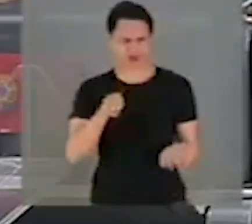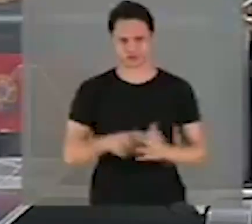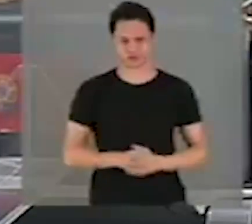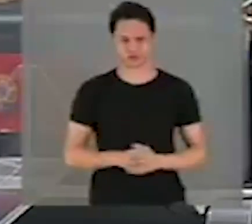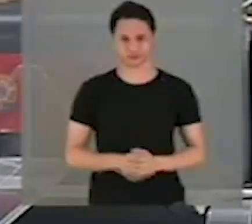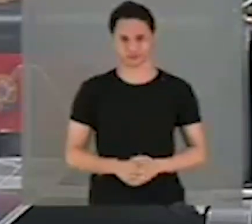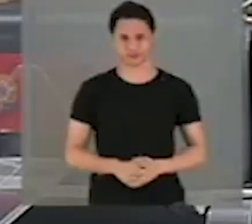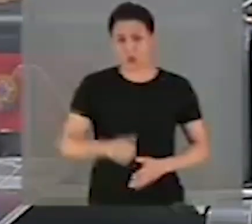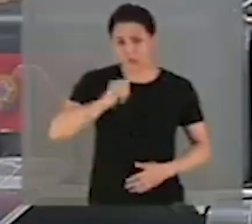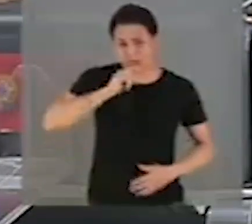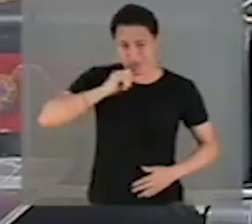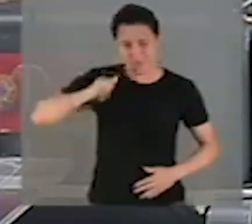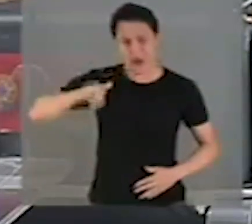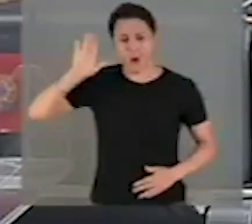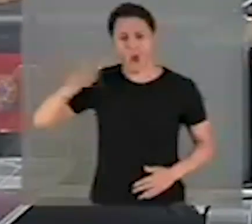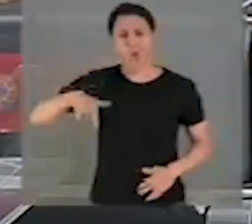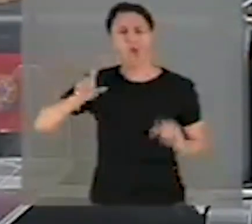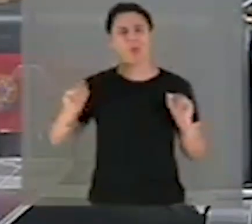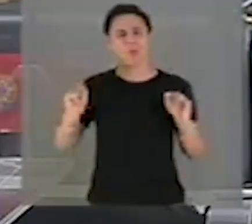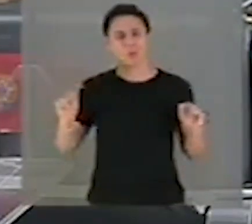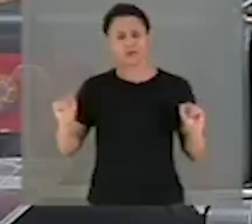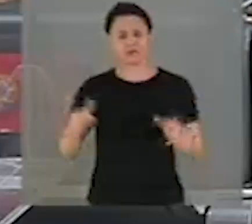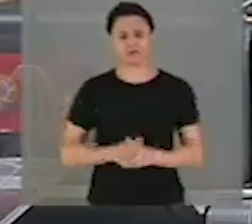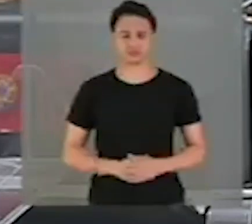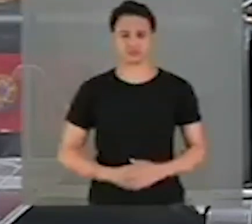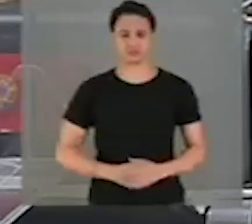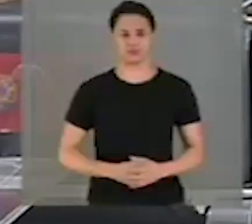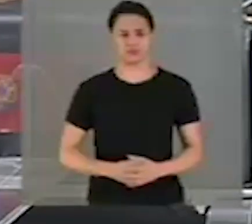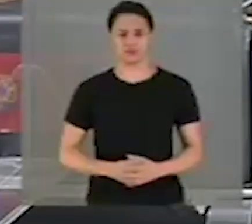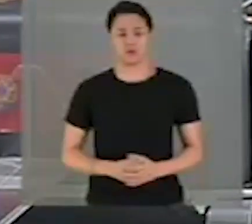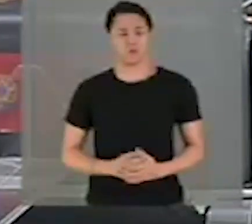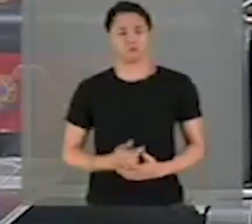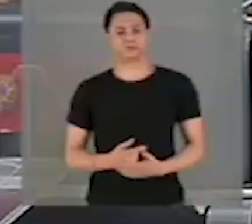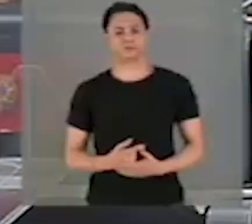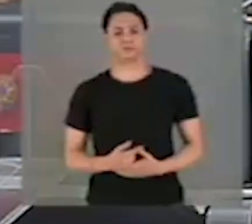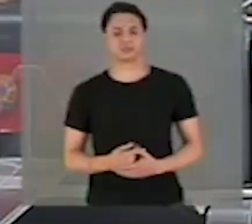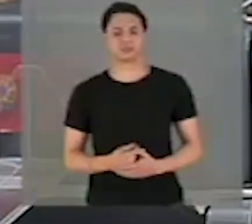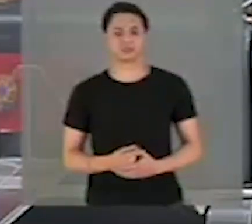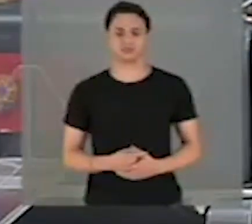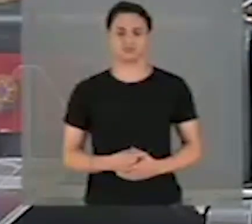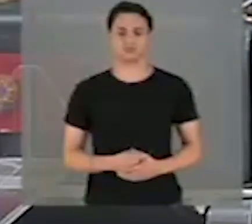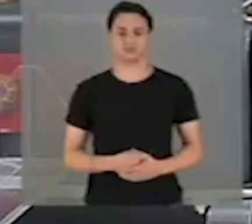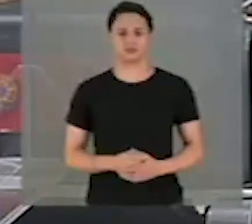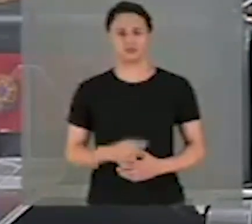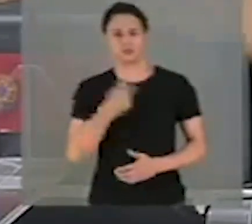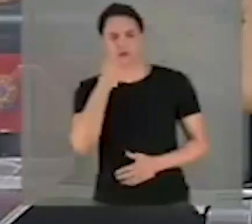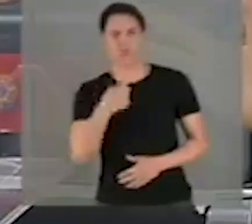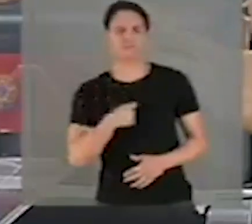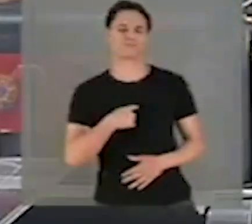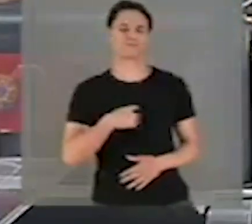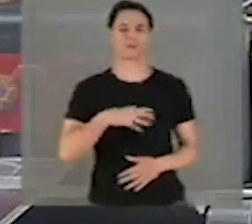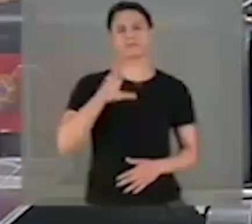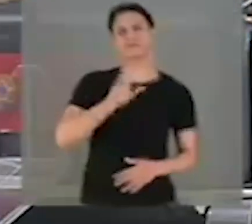O maior exemplo dele era de ser apaixonado por algumas coisas que...